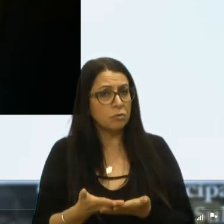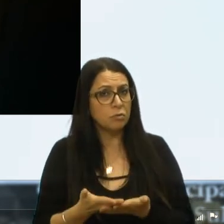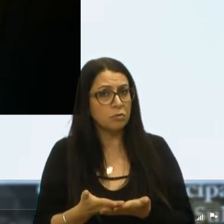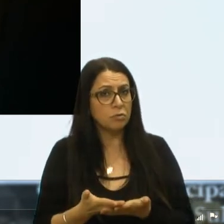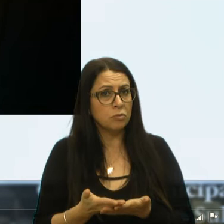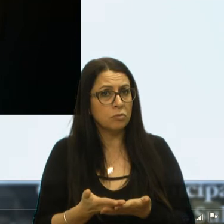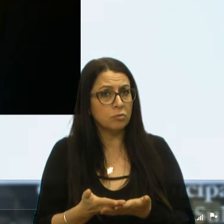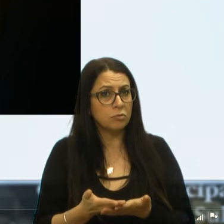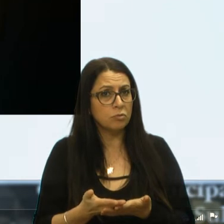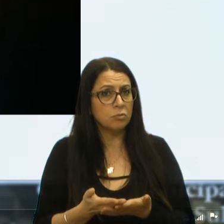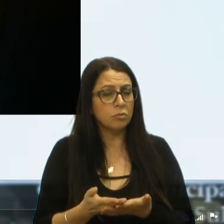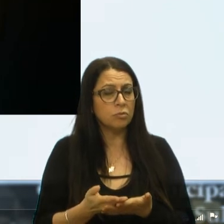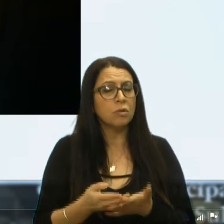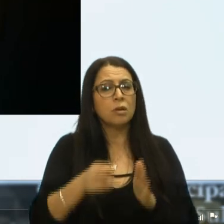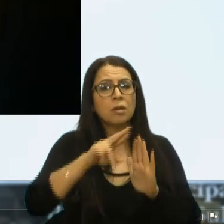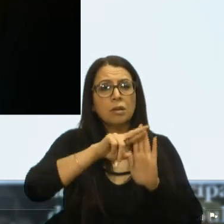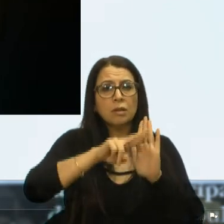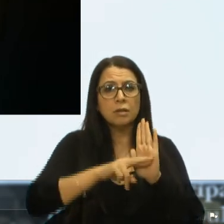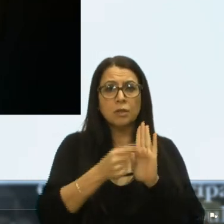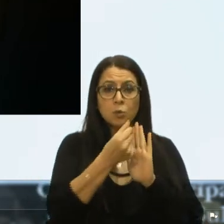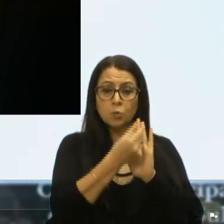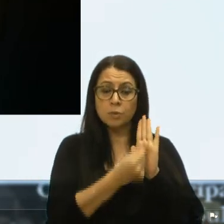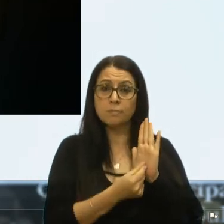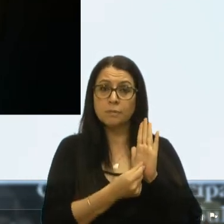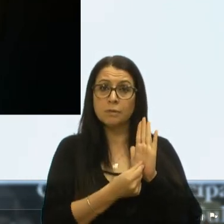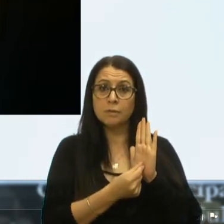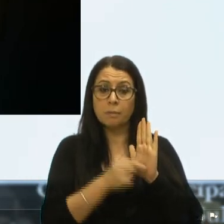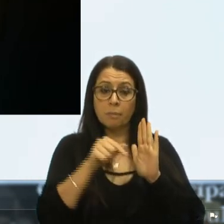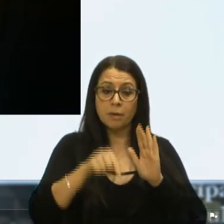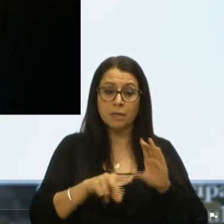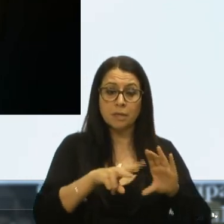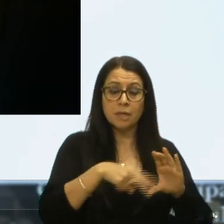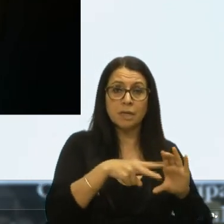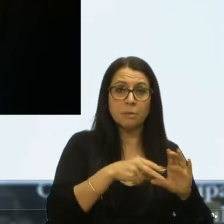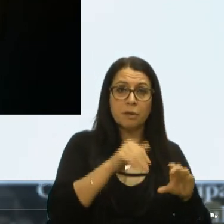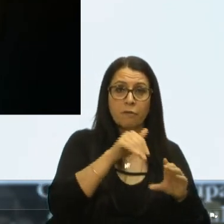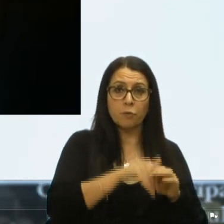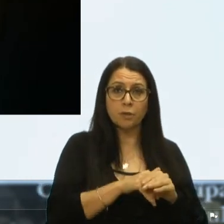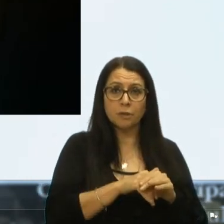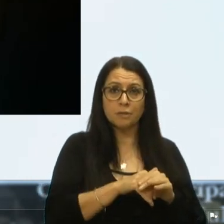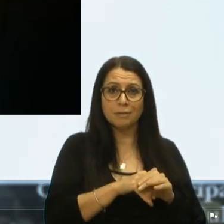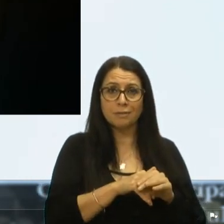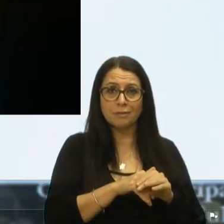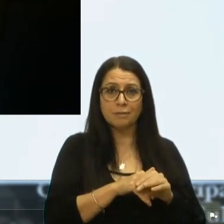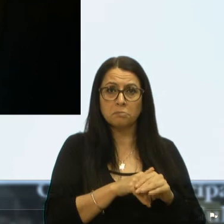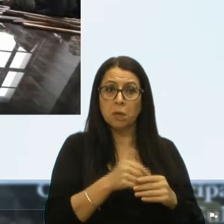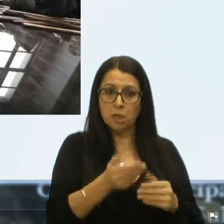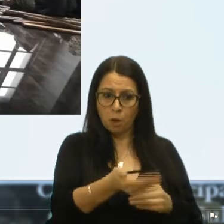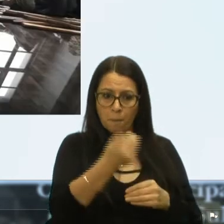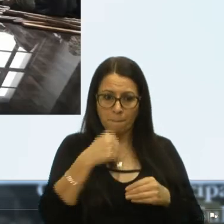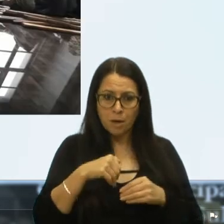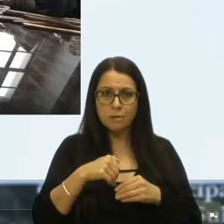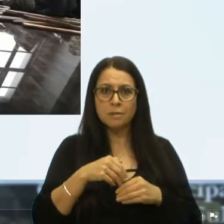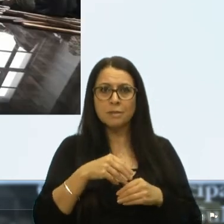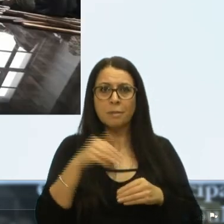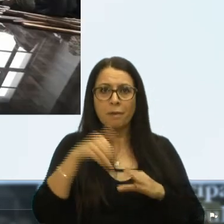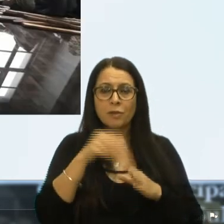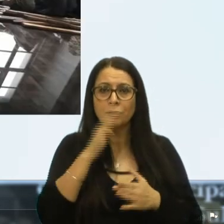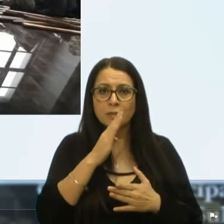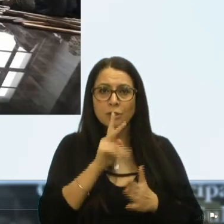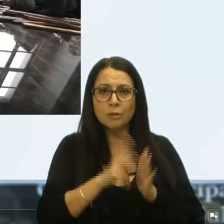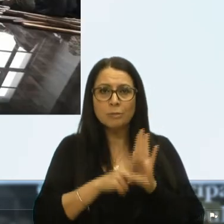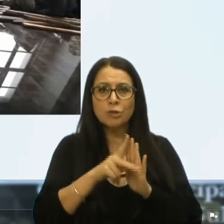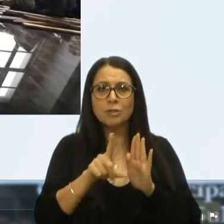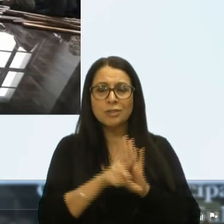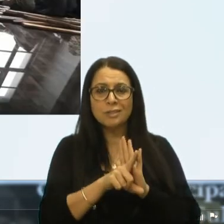As diretrizes do orçamento passam pela Câmara para ser votadas. Mas então manda para cá um projeto